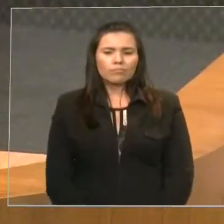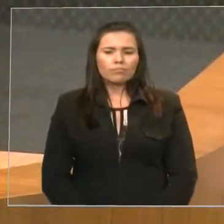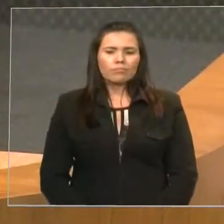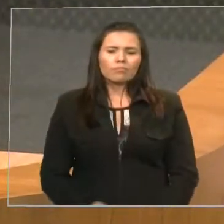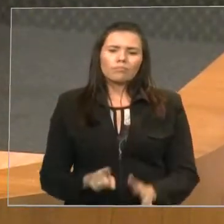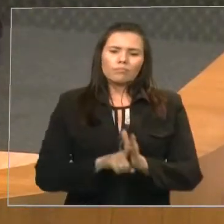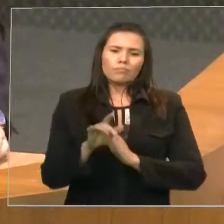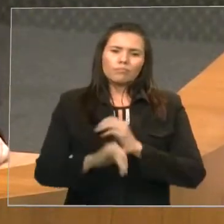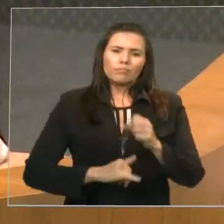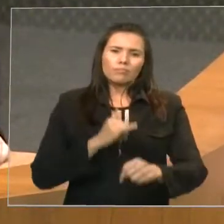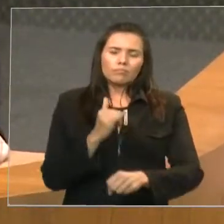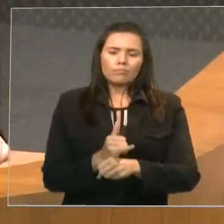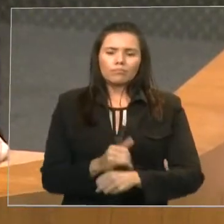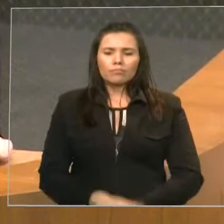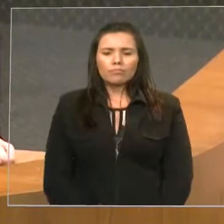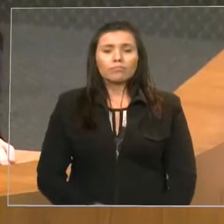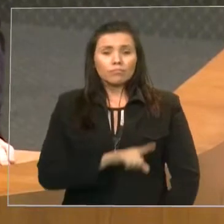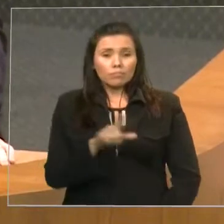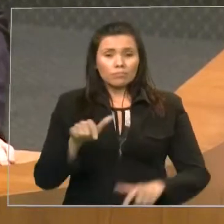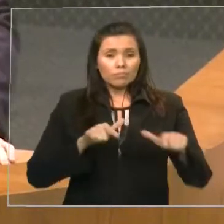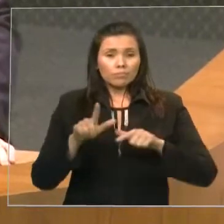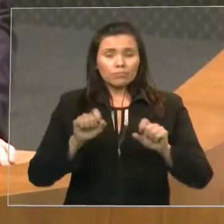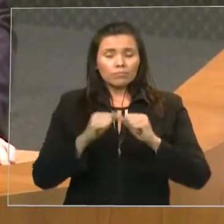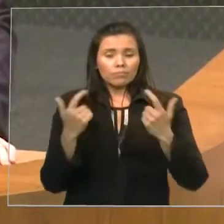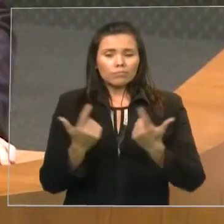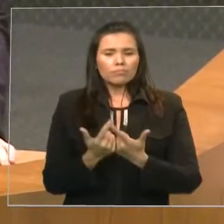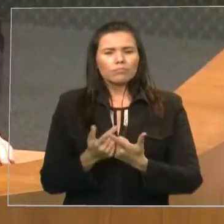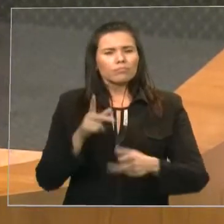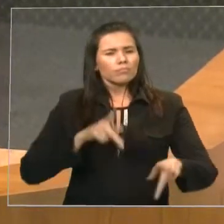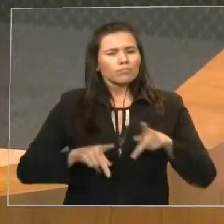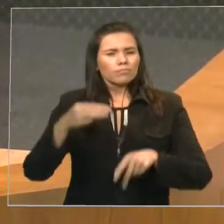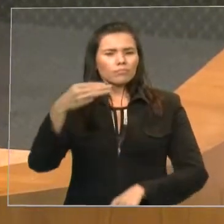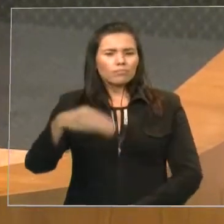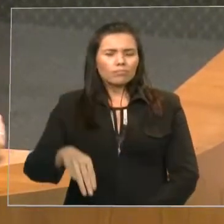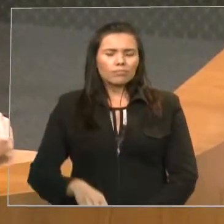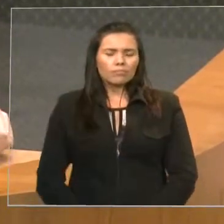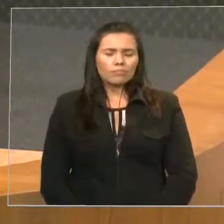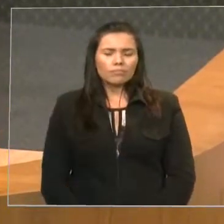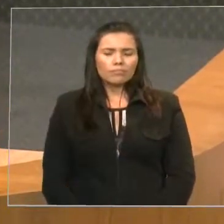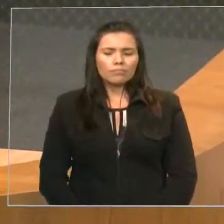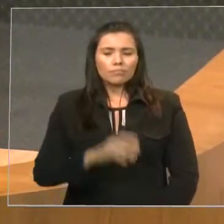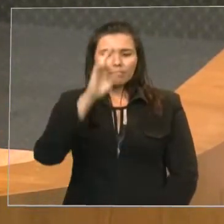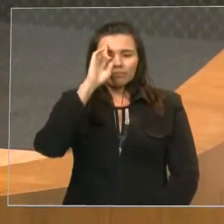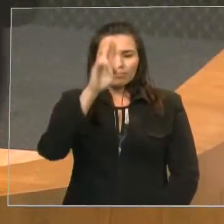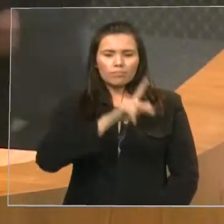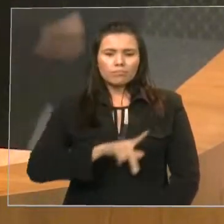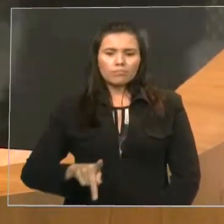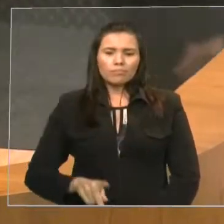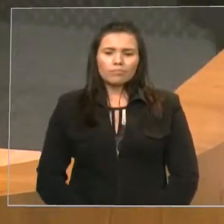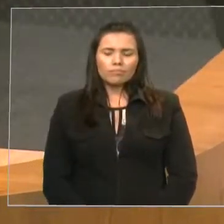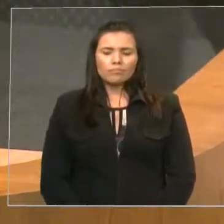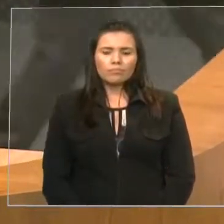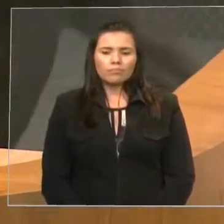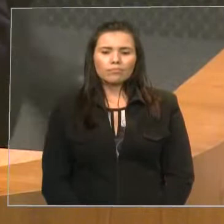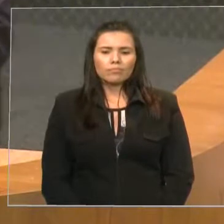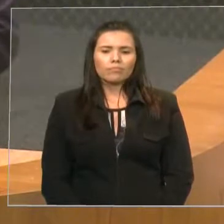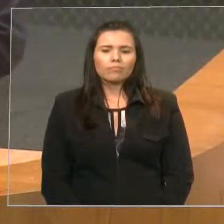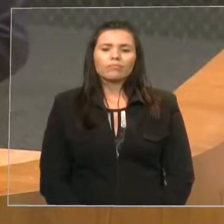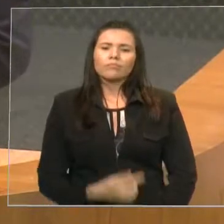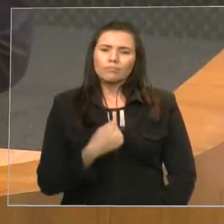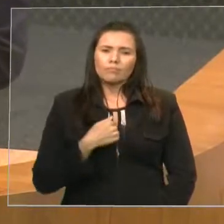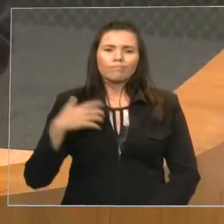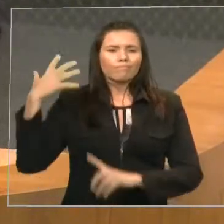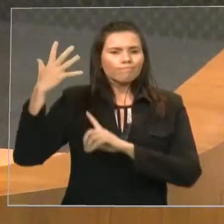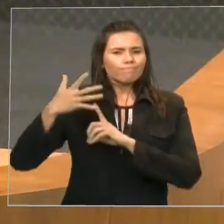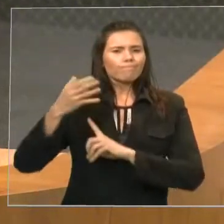internautas, funcionários desta casa, maranhenses. Senhor presidente, eu estou encaminhando aqui